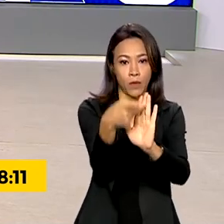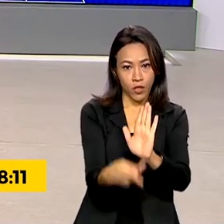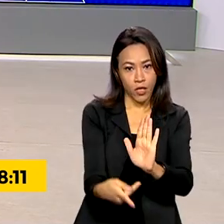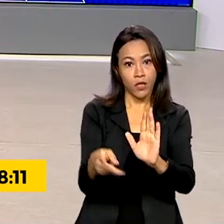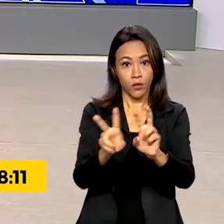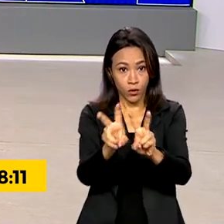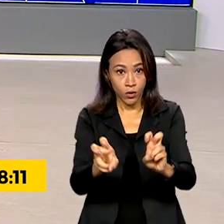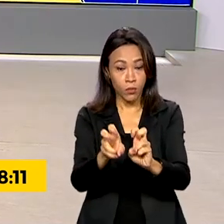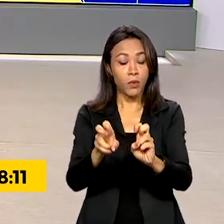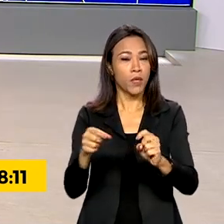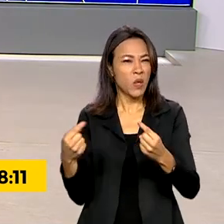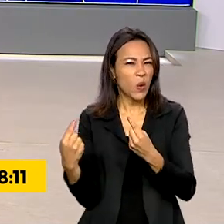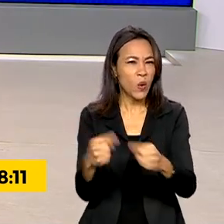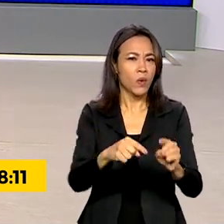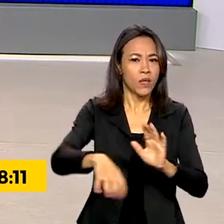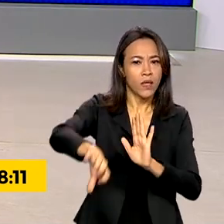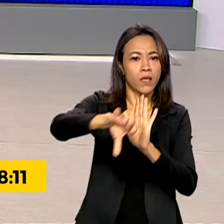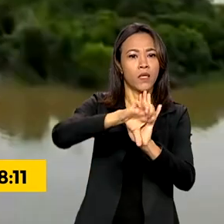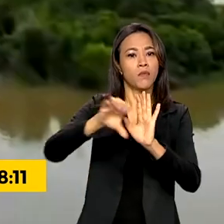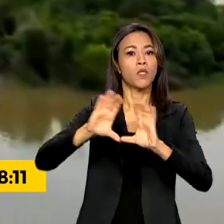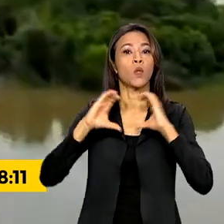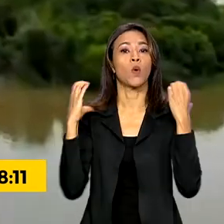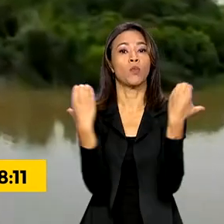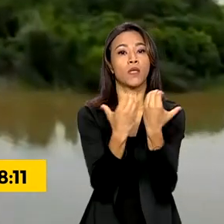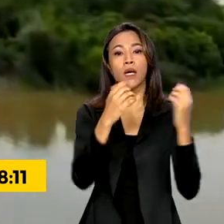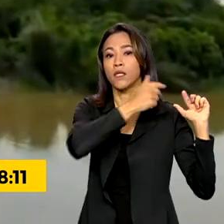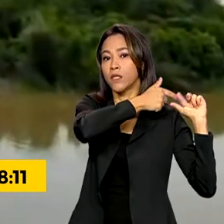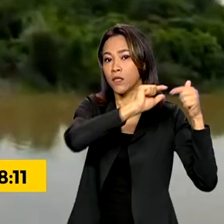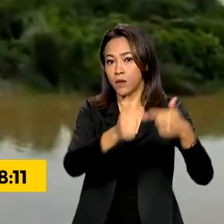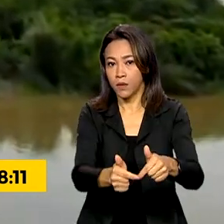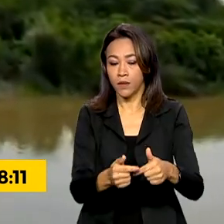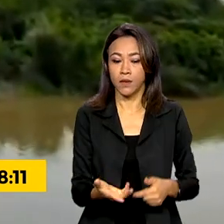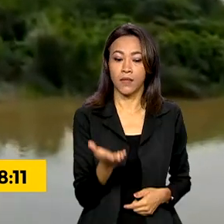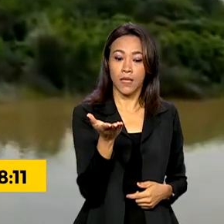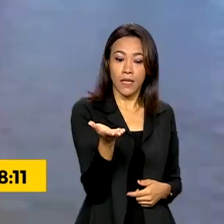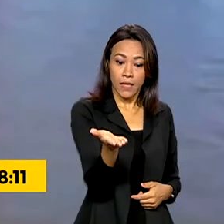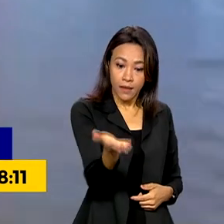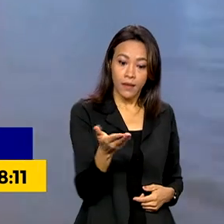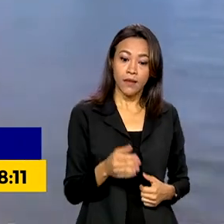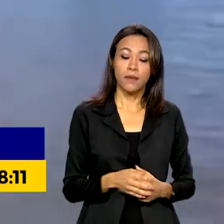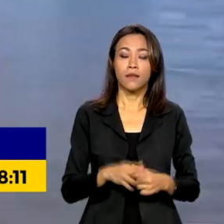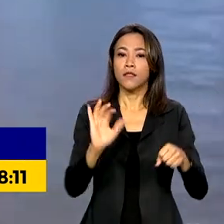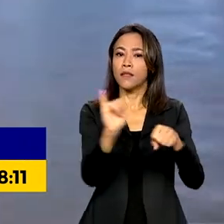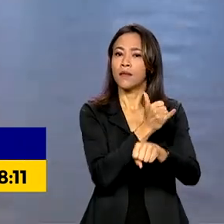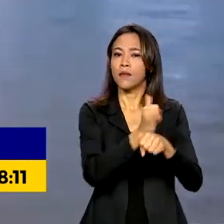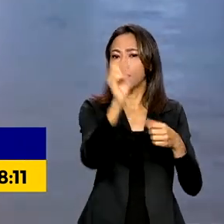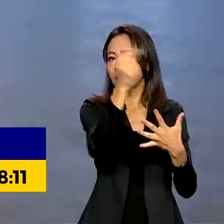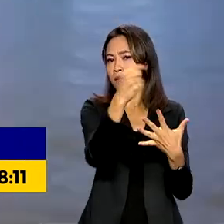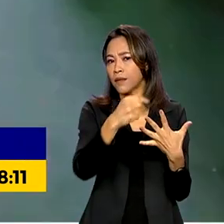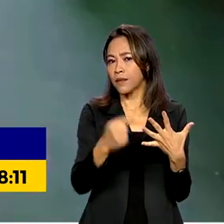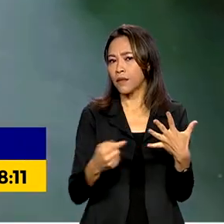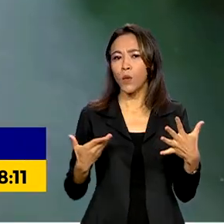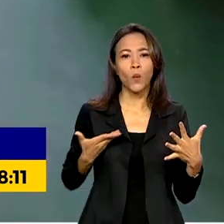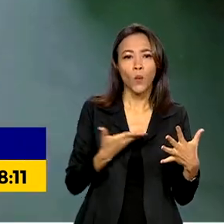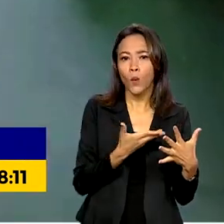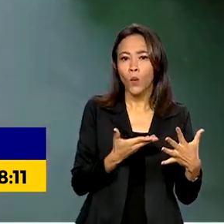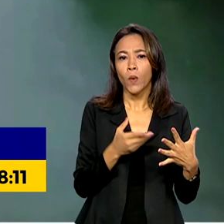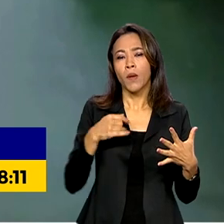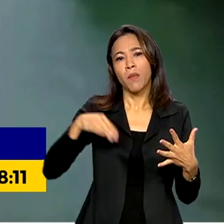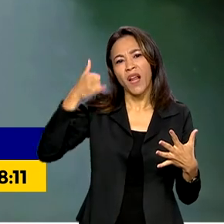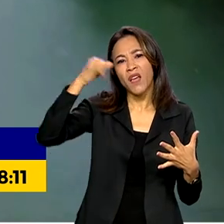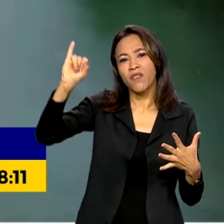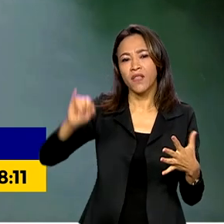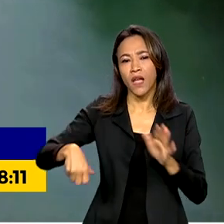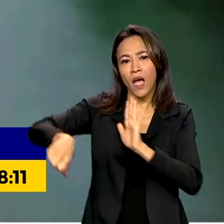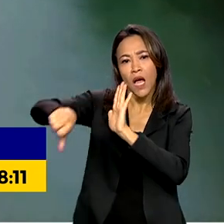em comunidades tradicionais. A estratégia surge como parte das ações de enfrentamento ao avanço do